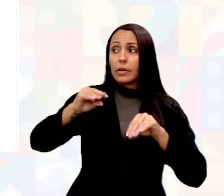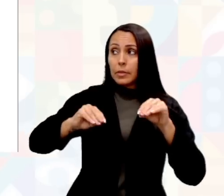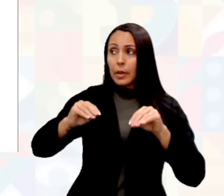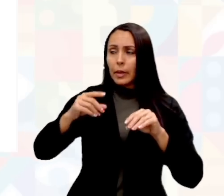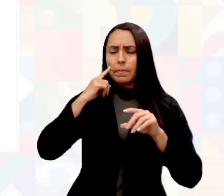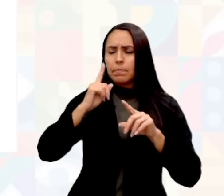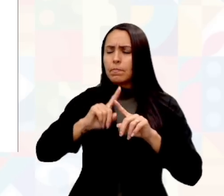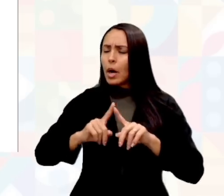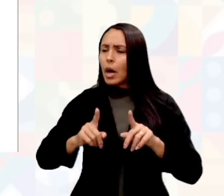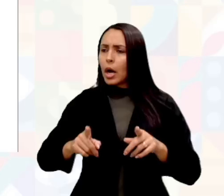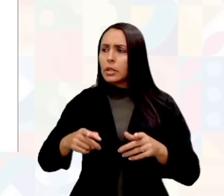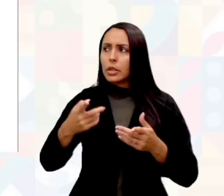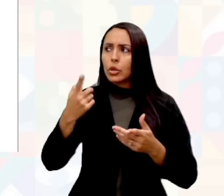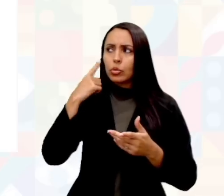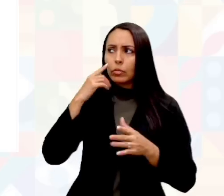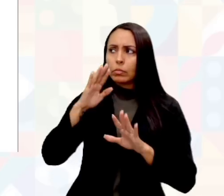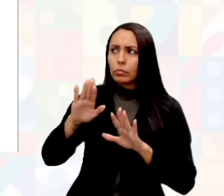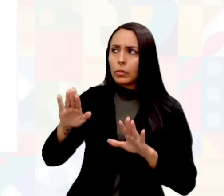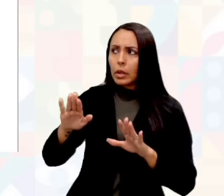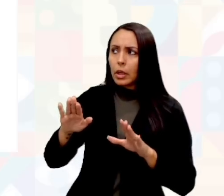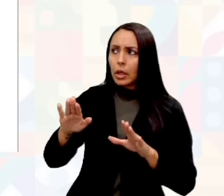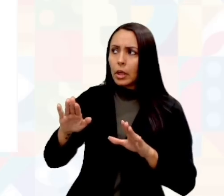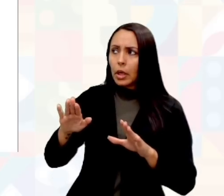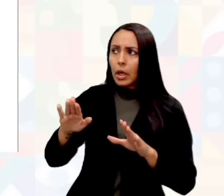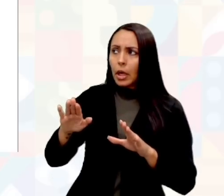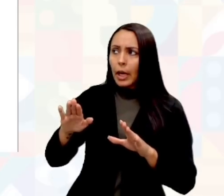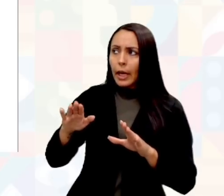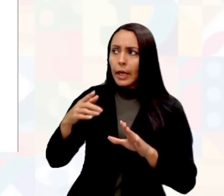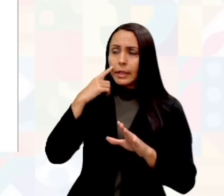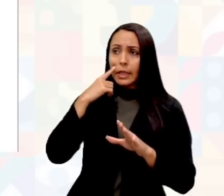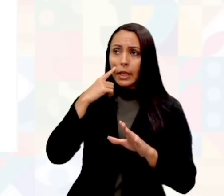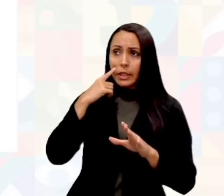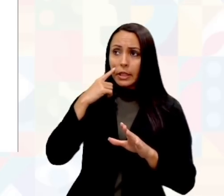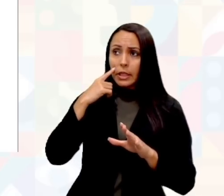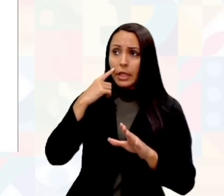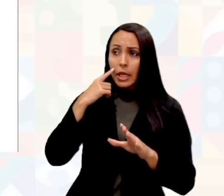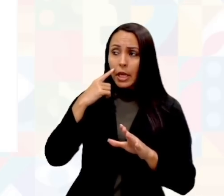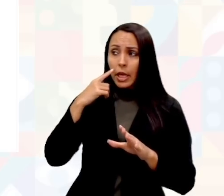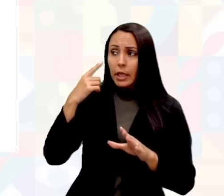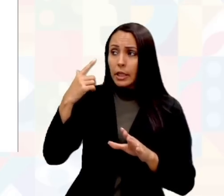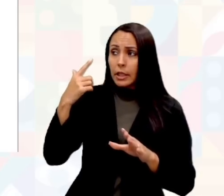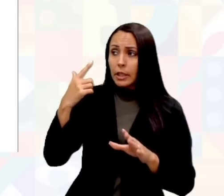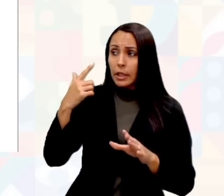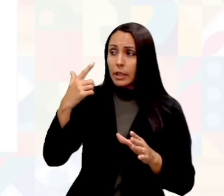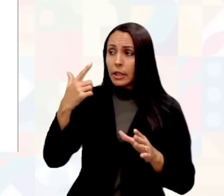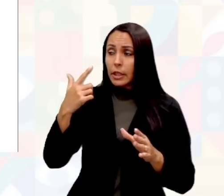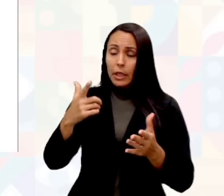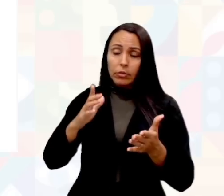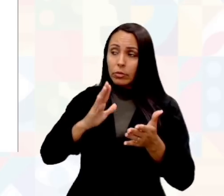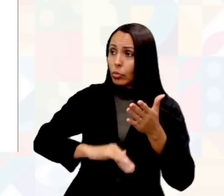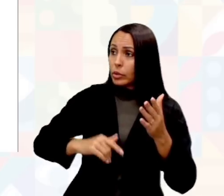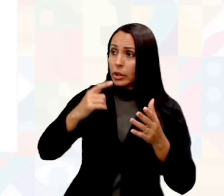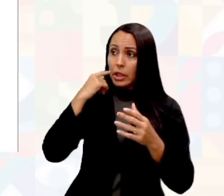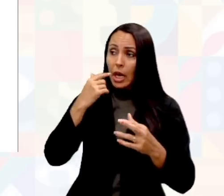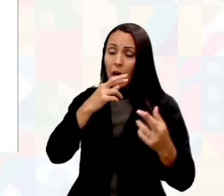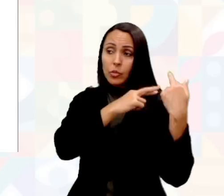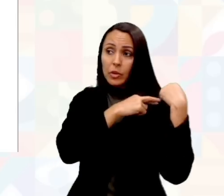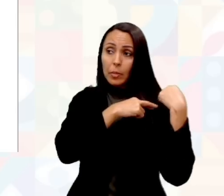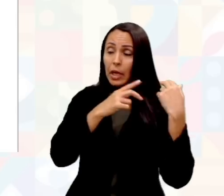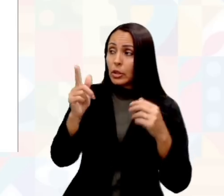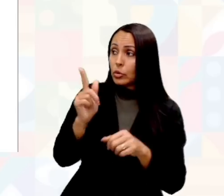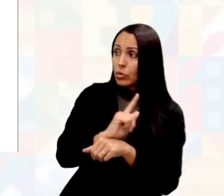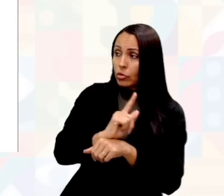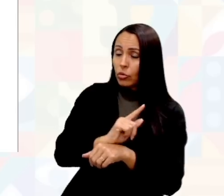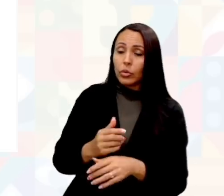Mas isso não tira do gestor o direito, a autoridade, não é isso? Para que a gente não fique achando que como está